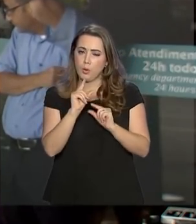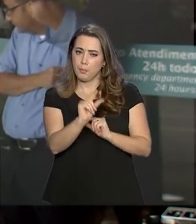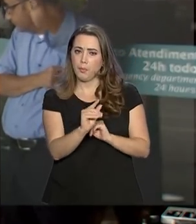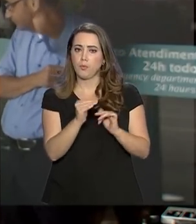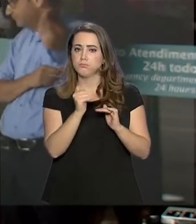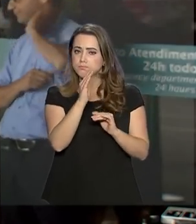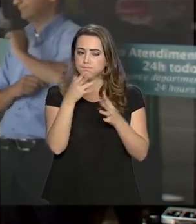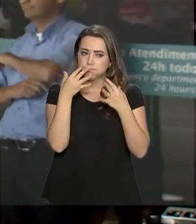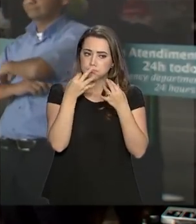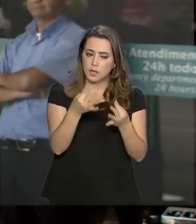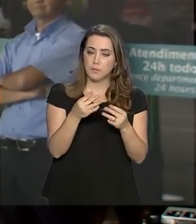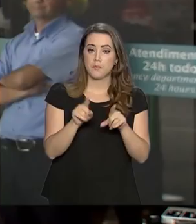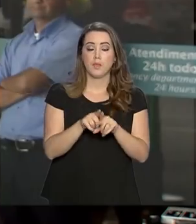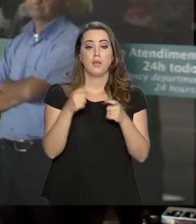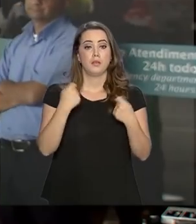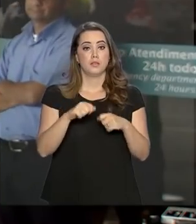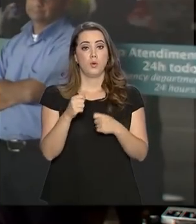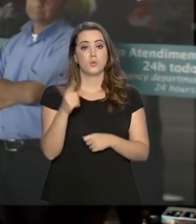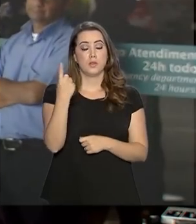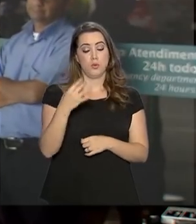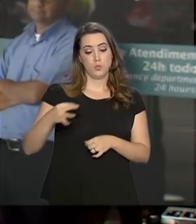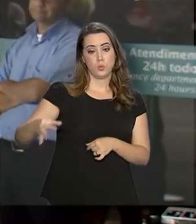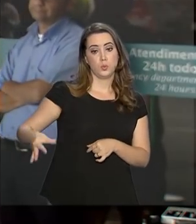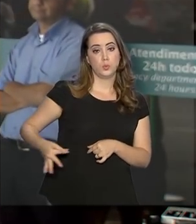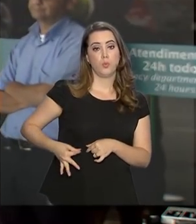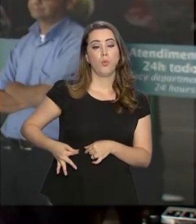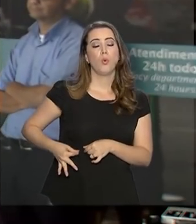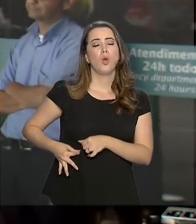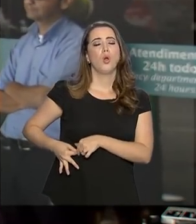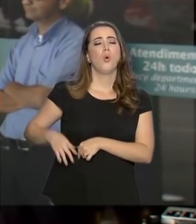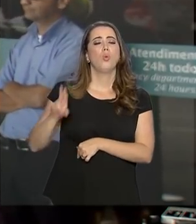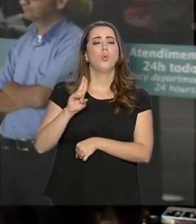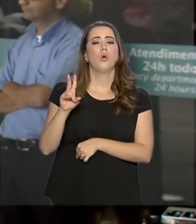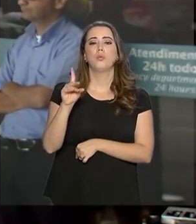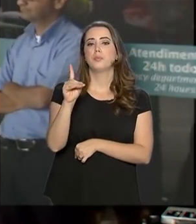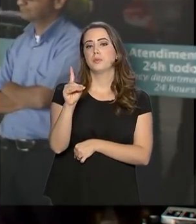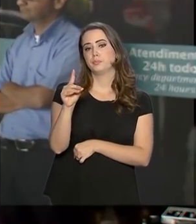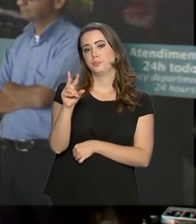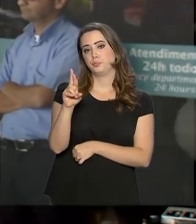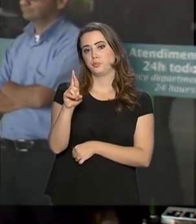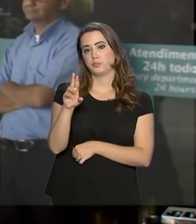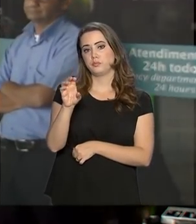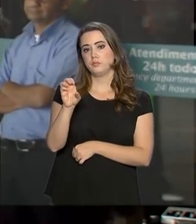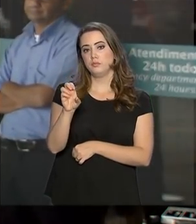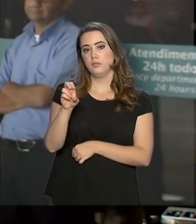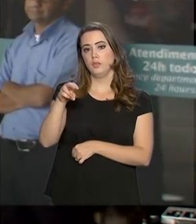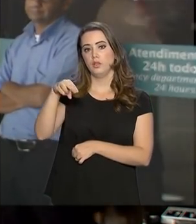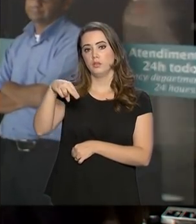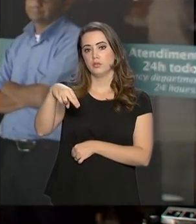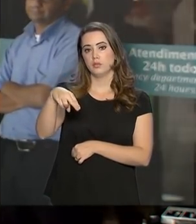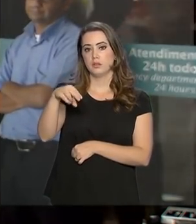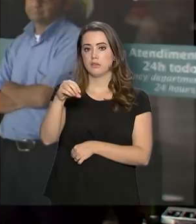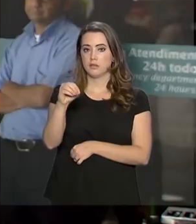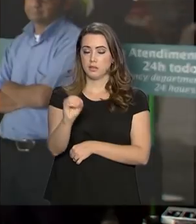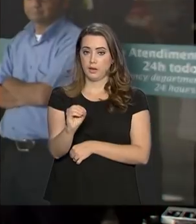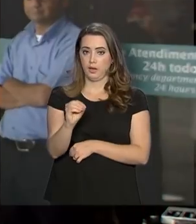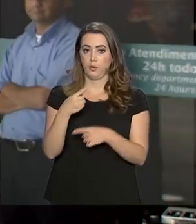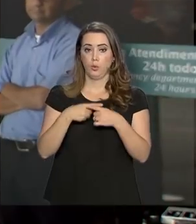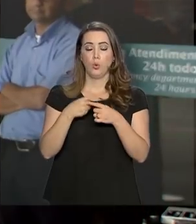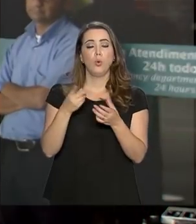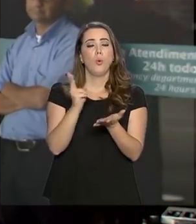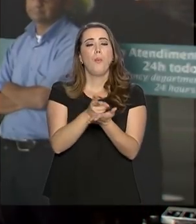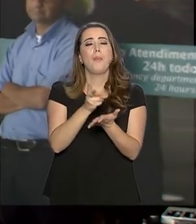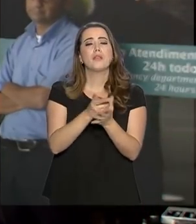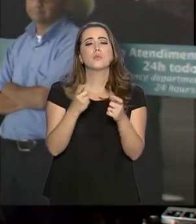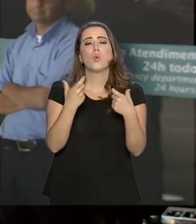mantido com um dreno na região do abdômen, principalmente no local onde antes estava instalada a bolsa